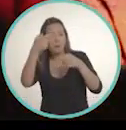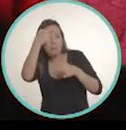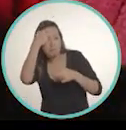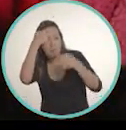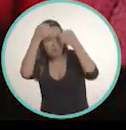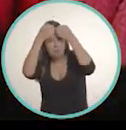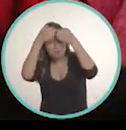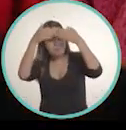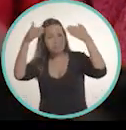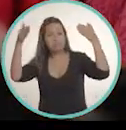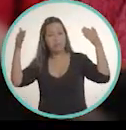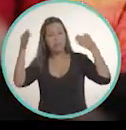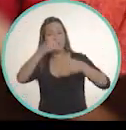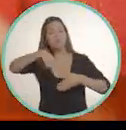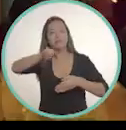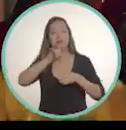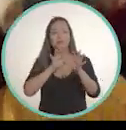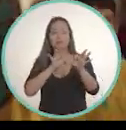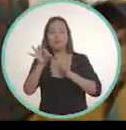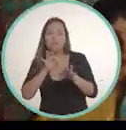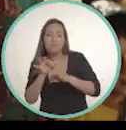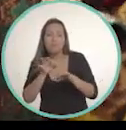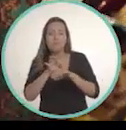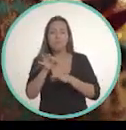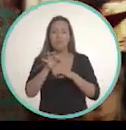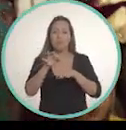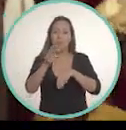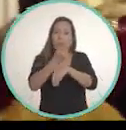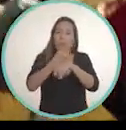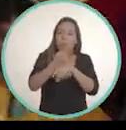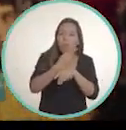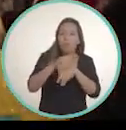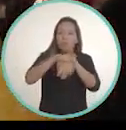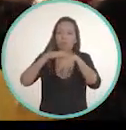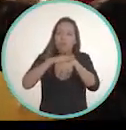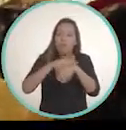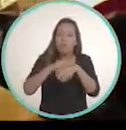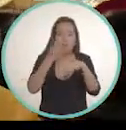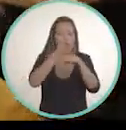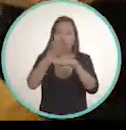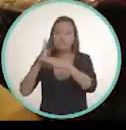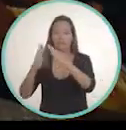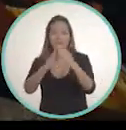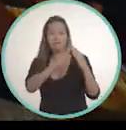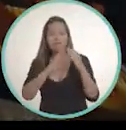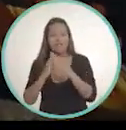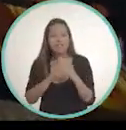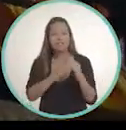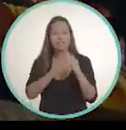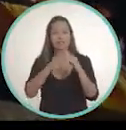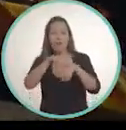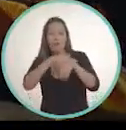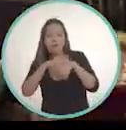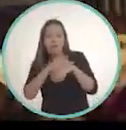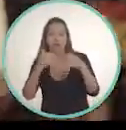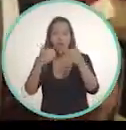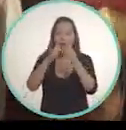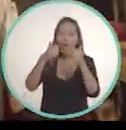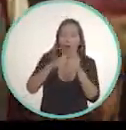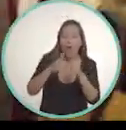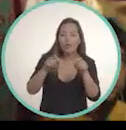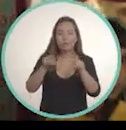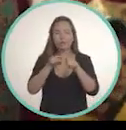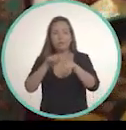A gente precisa fazer uma campanha acirrada. Procurem cada vizinho. Entrem em cada lugar. Conversem no ponto de ônibus. Conversem no